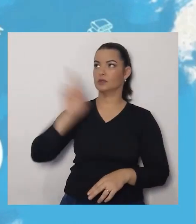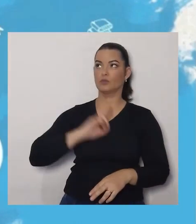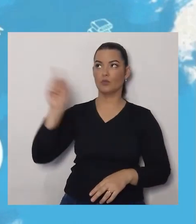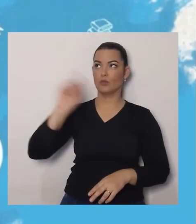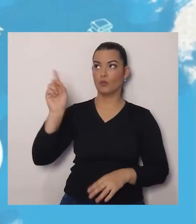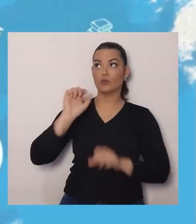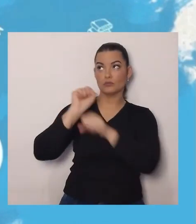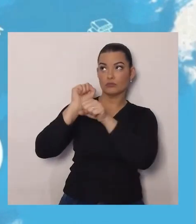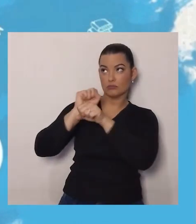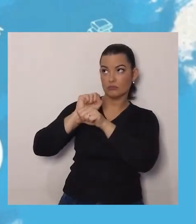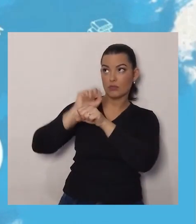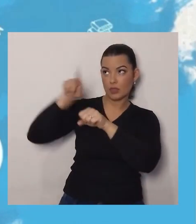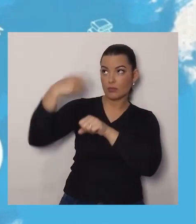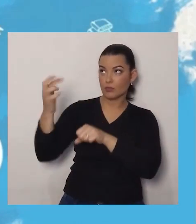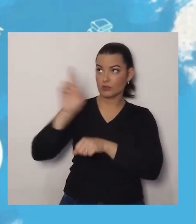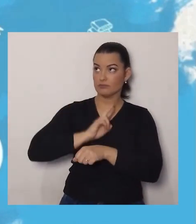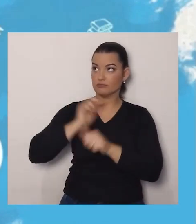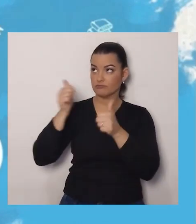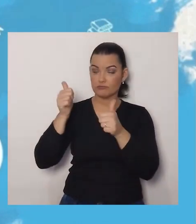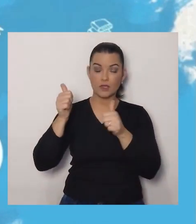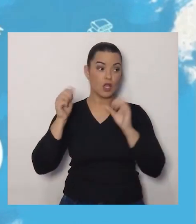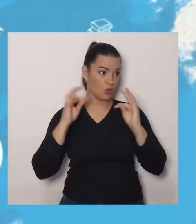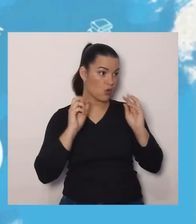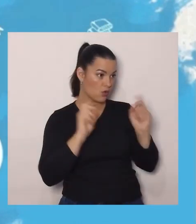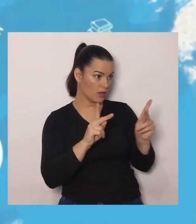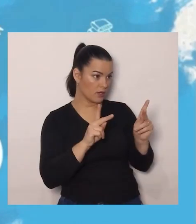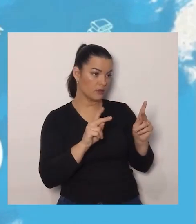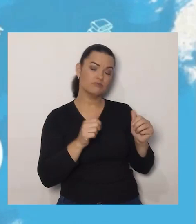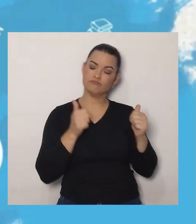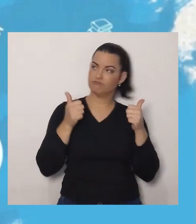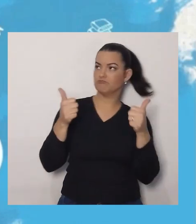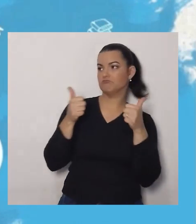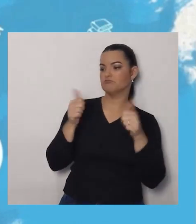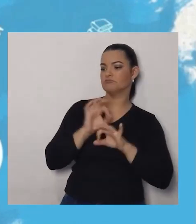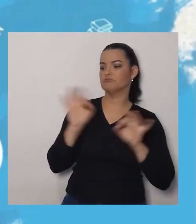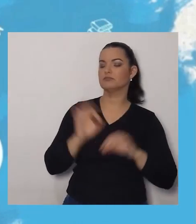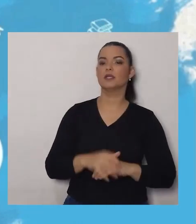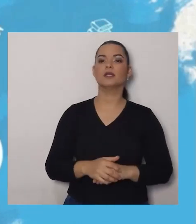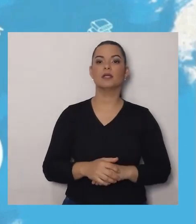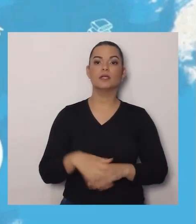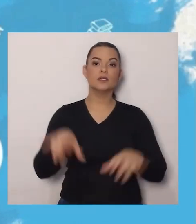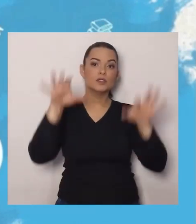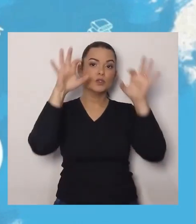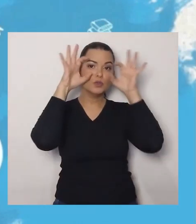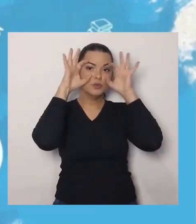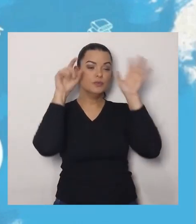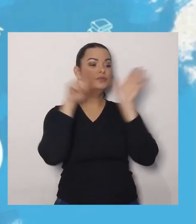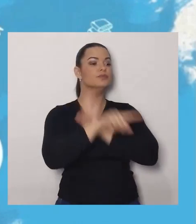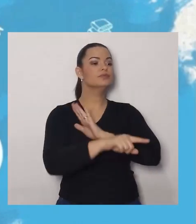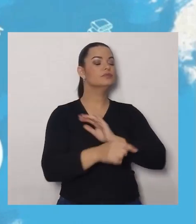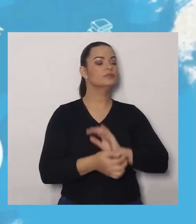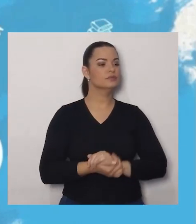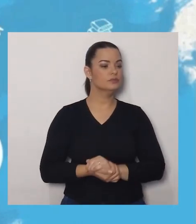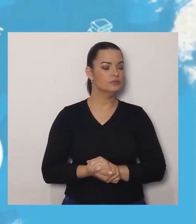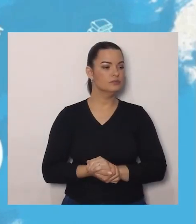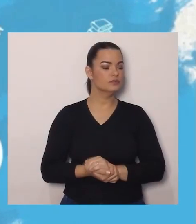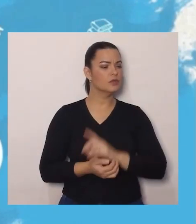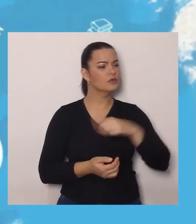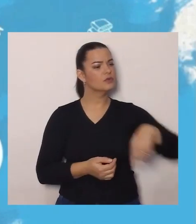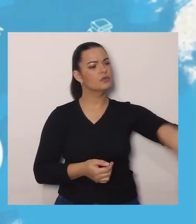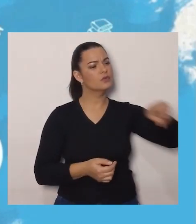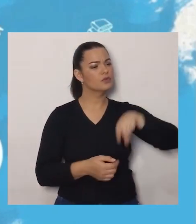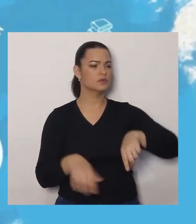Tudo bem? Os animais responderam, Tudo bem? E a coruja perguntou, Animais,